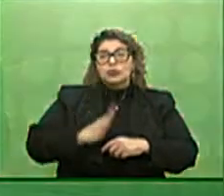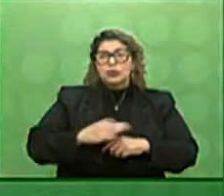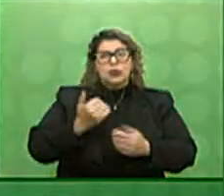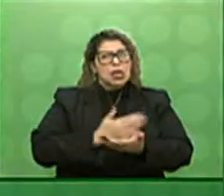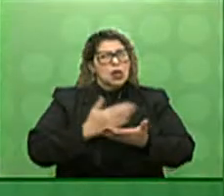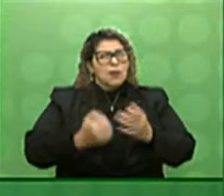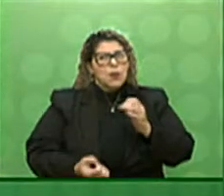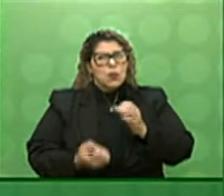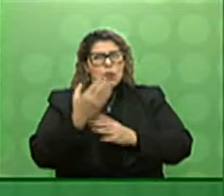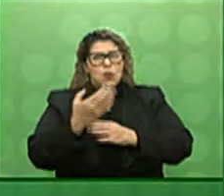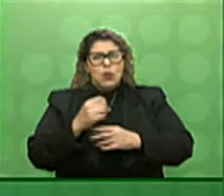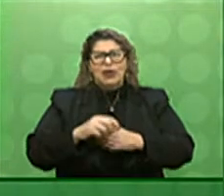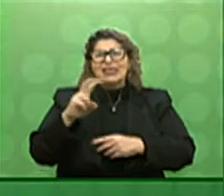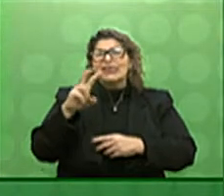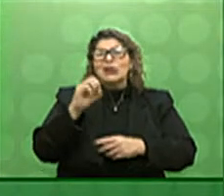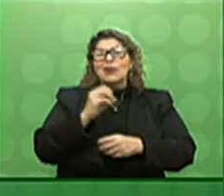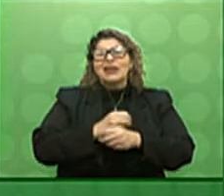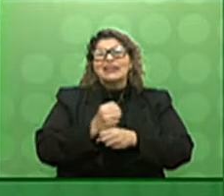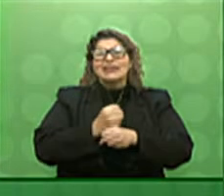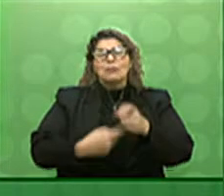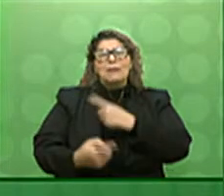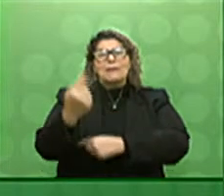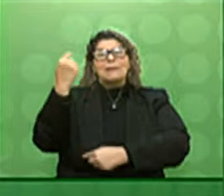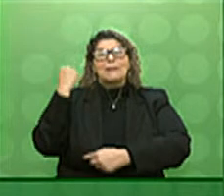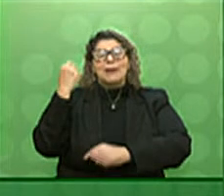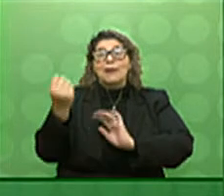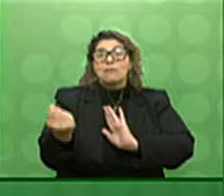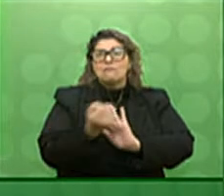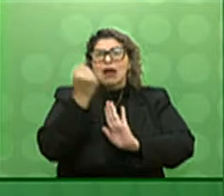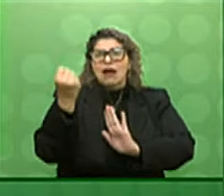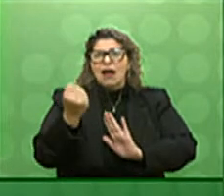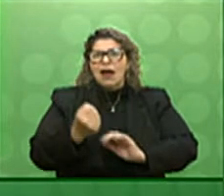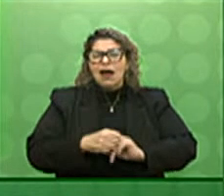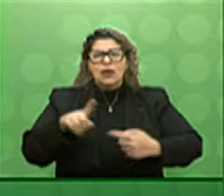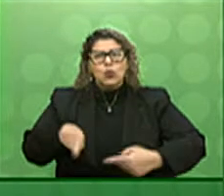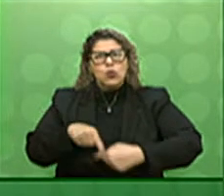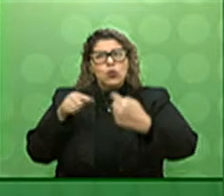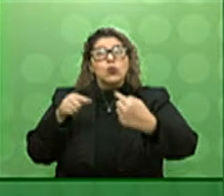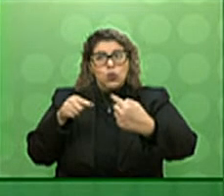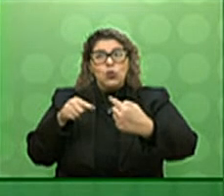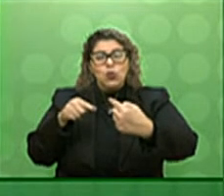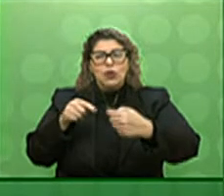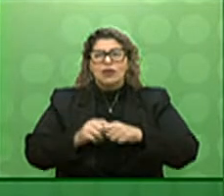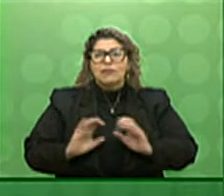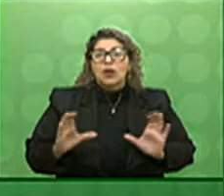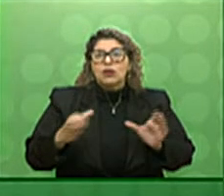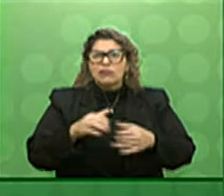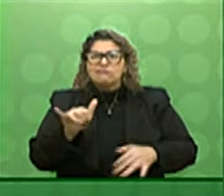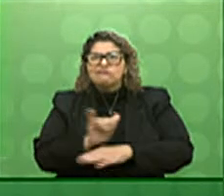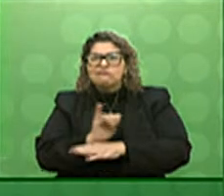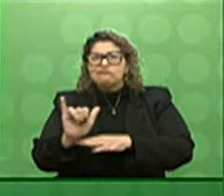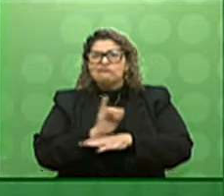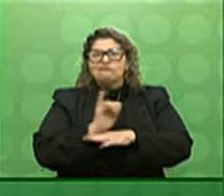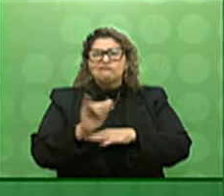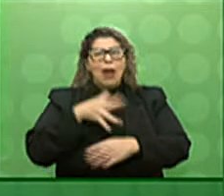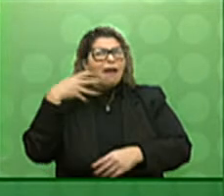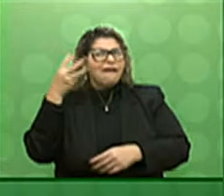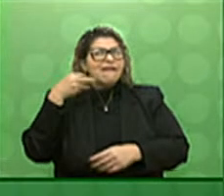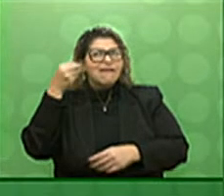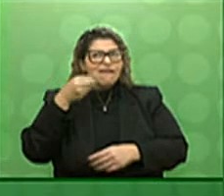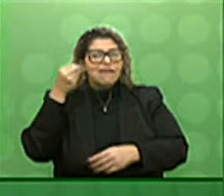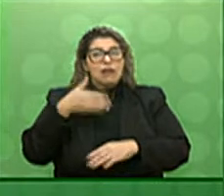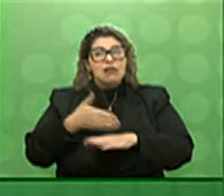Exército há quase 50 anos e, numa trajetória marcada por grandes desafios, formou-se como um estrategista experiente,